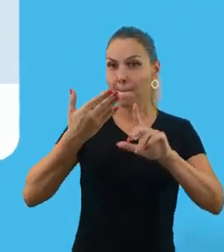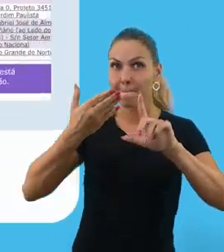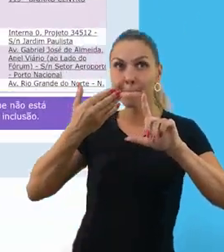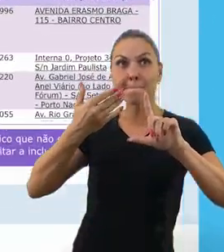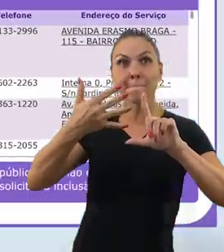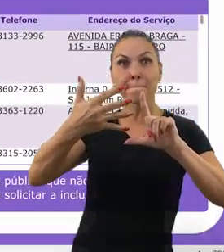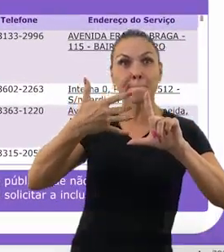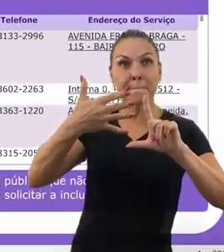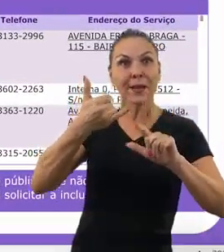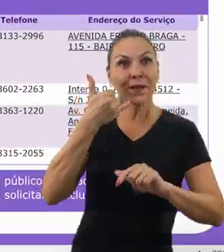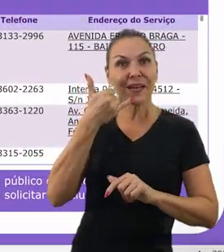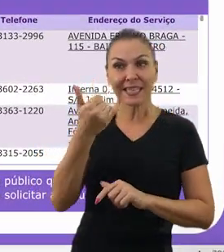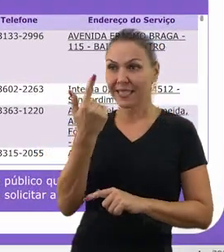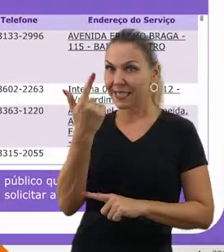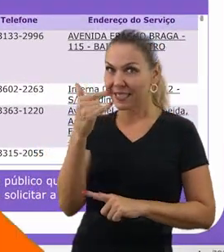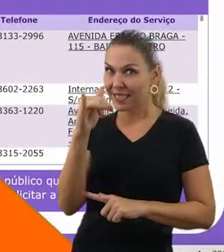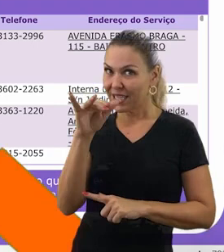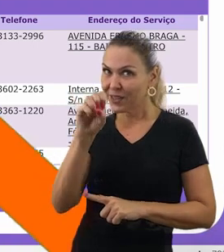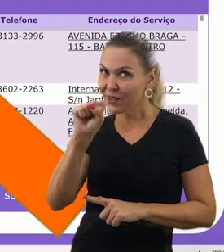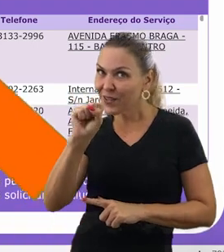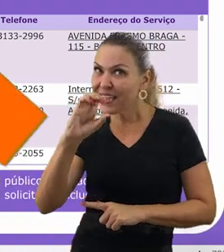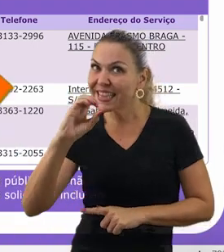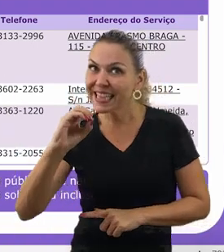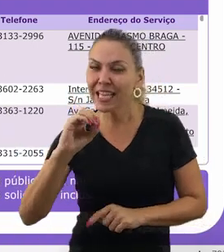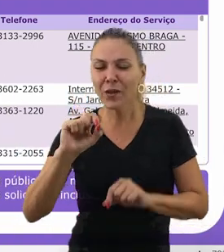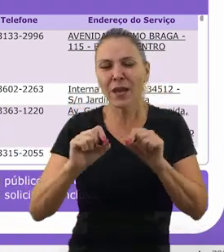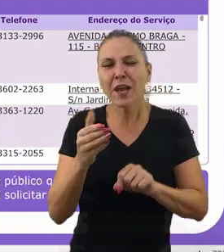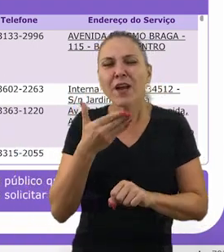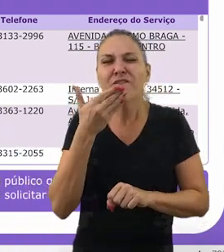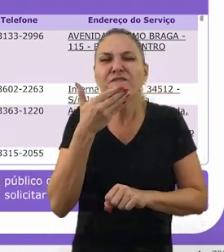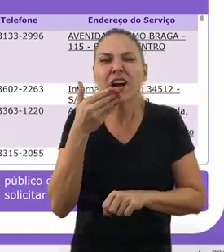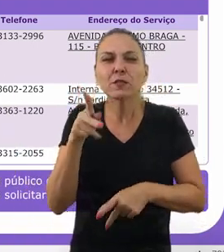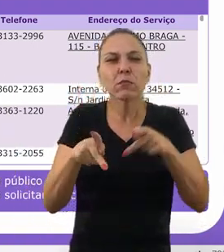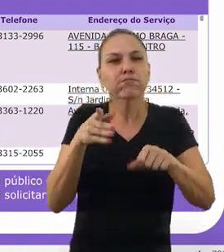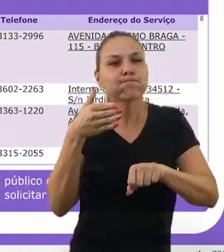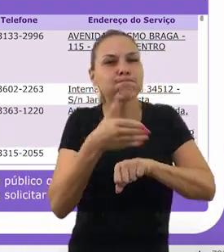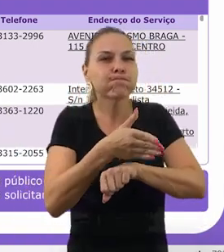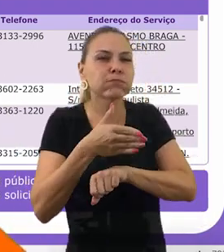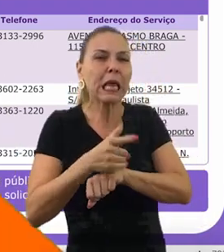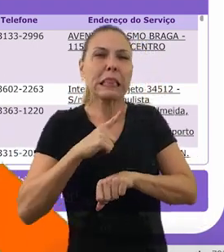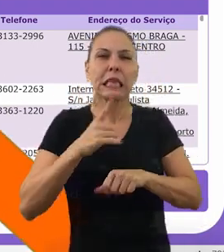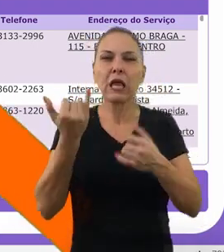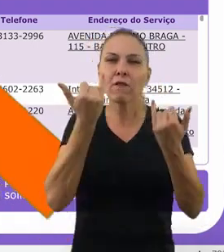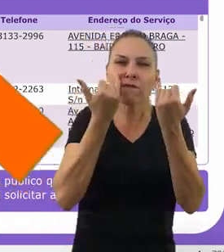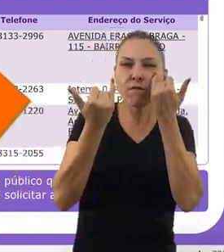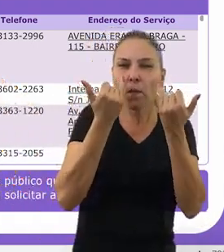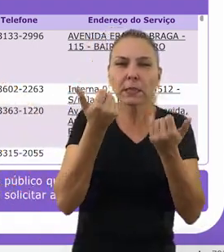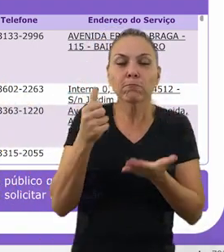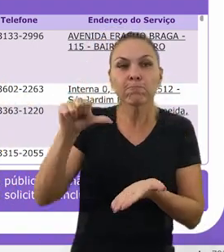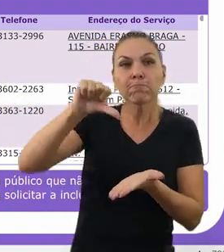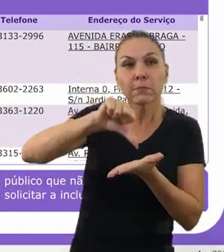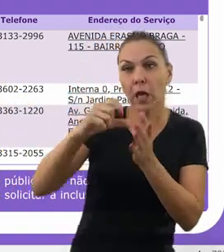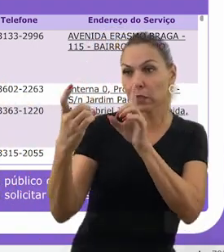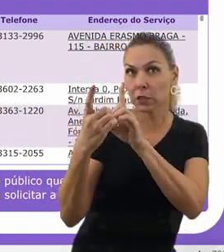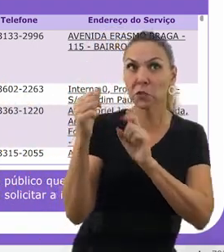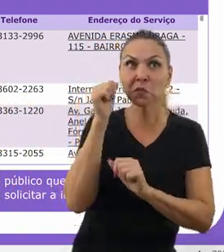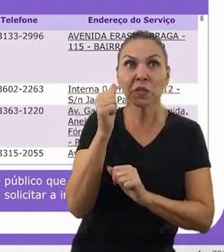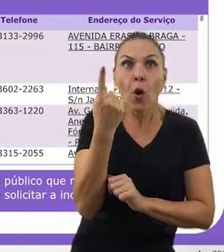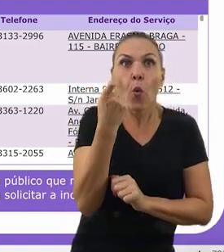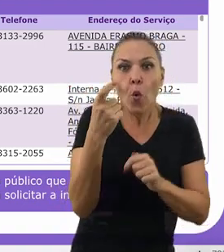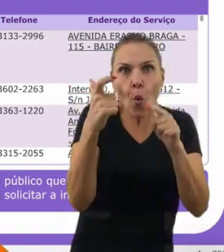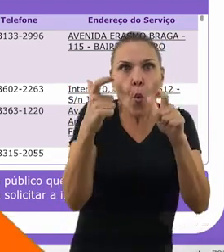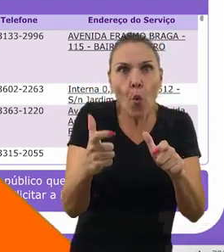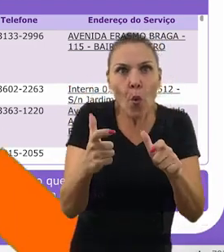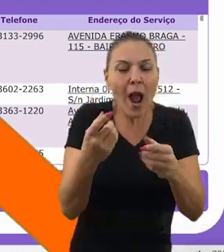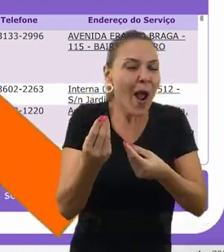do Ligue 180, uma ferramenta que facilita o acesso da população às informações da Central de Atendimento à Mulher em um só lugar.